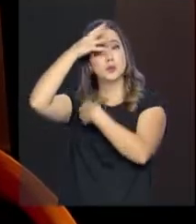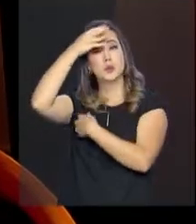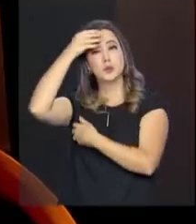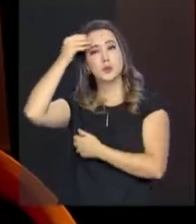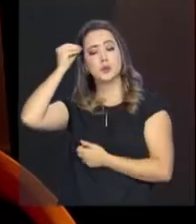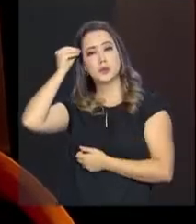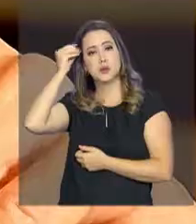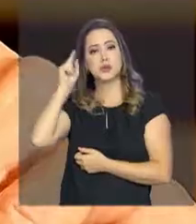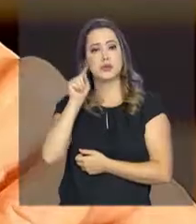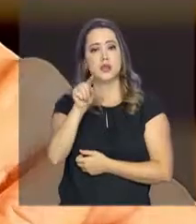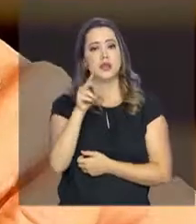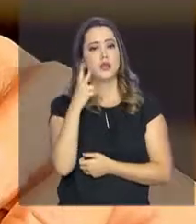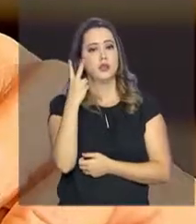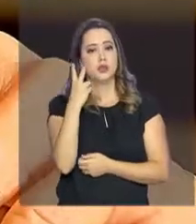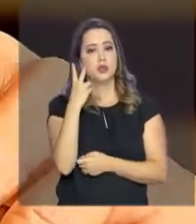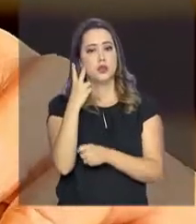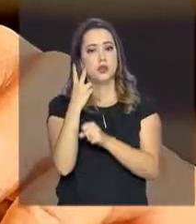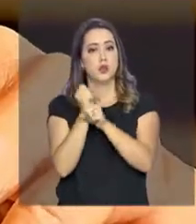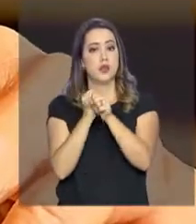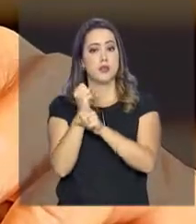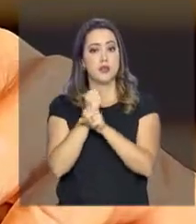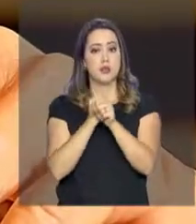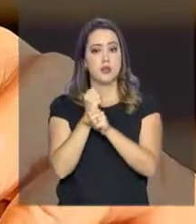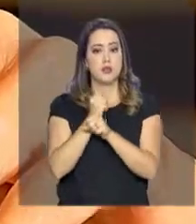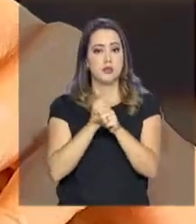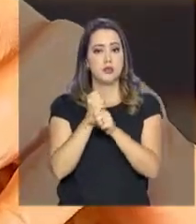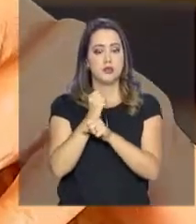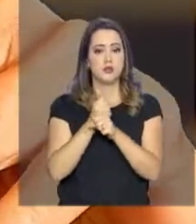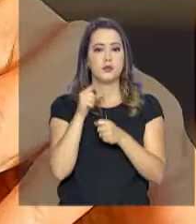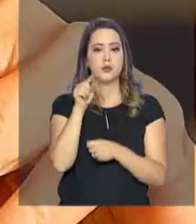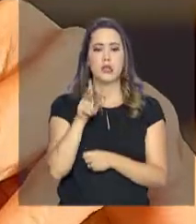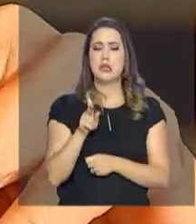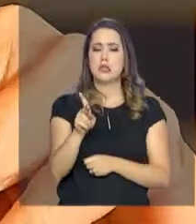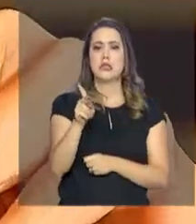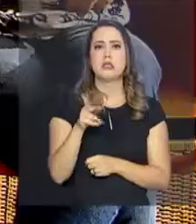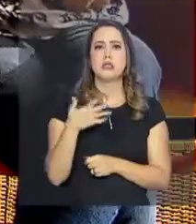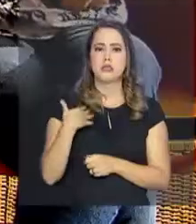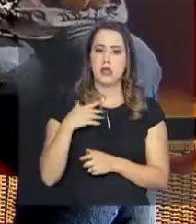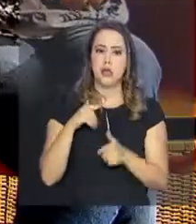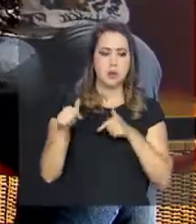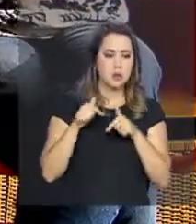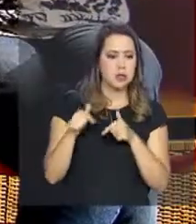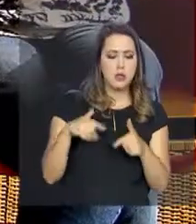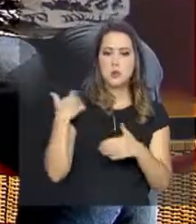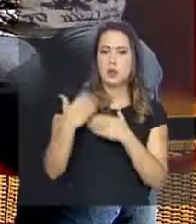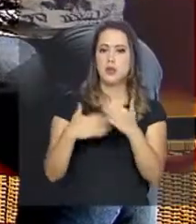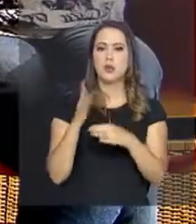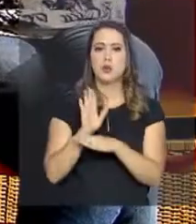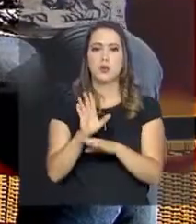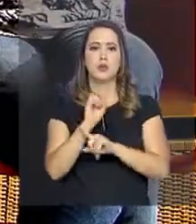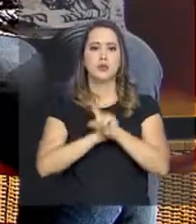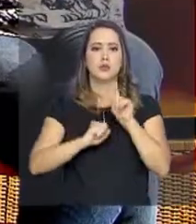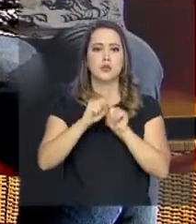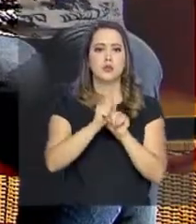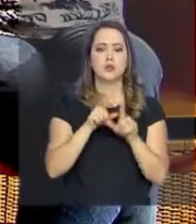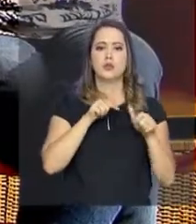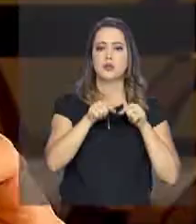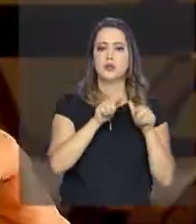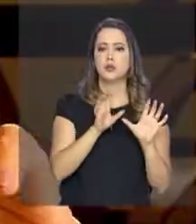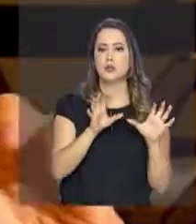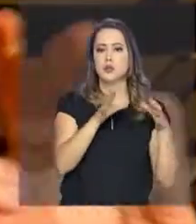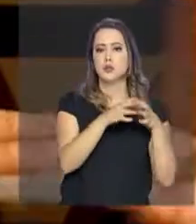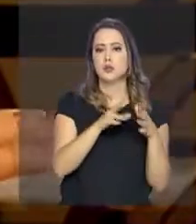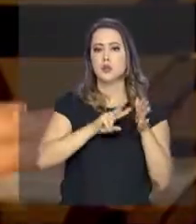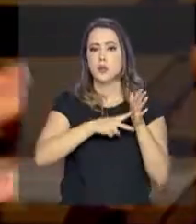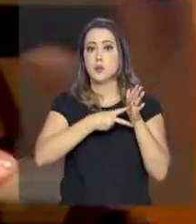diagnosticada há dois anos com mal de Alzheimer. Ela sempre foi uma pessoa ativa, trabalhou como assistente social, atuou no movimento